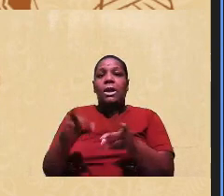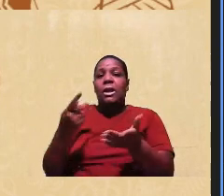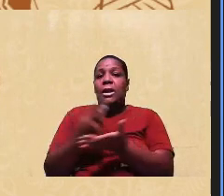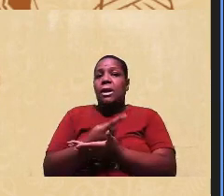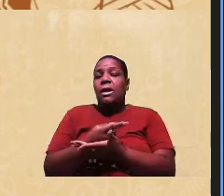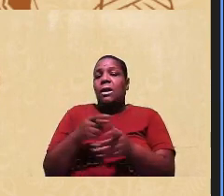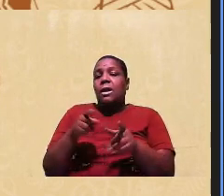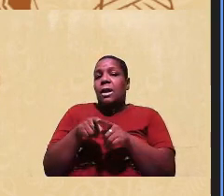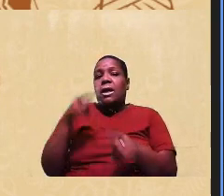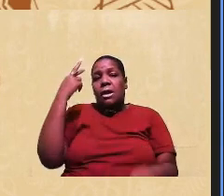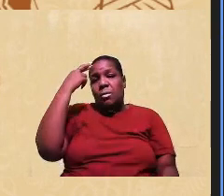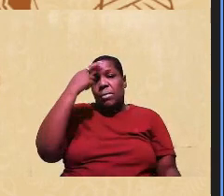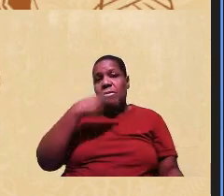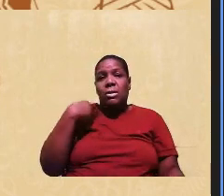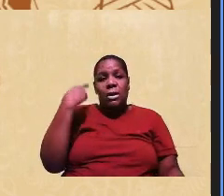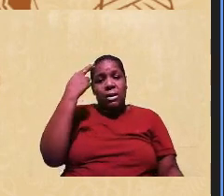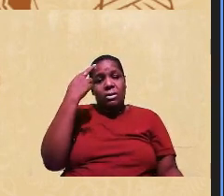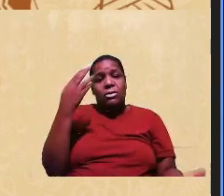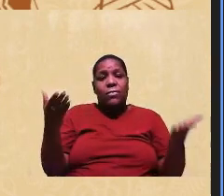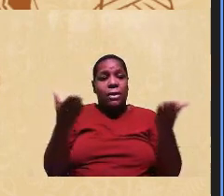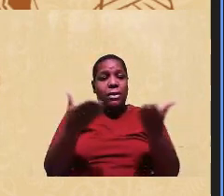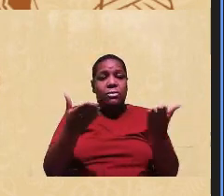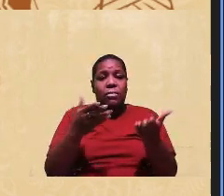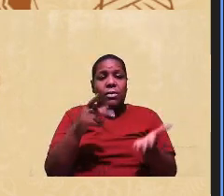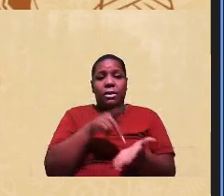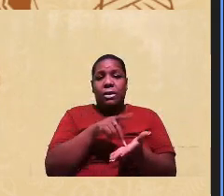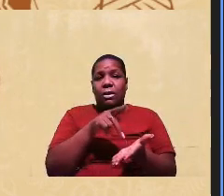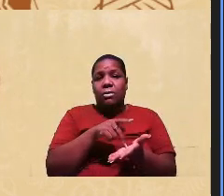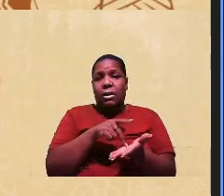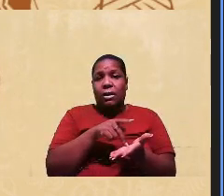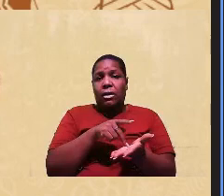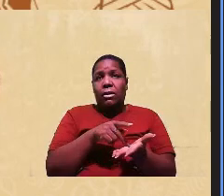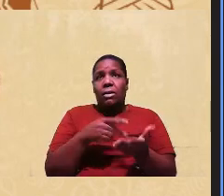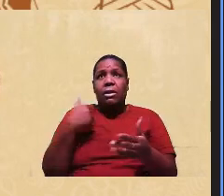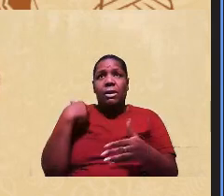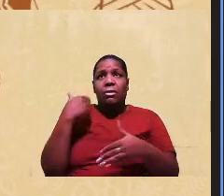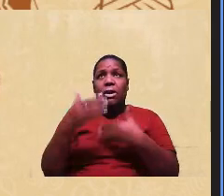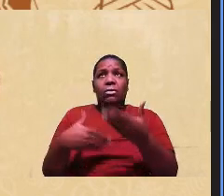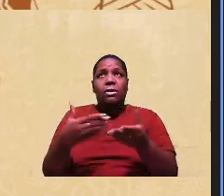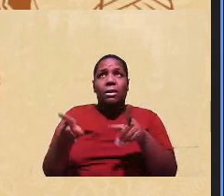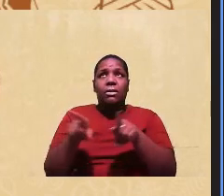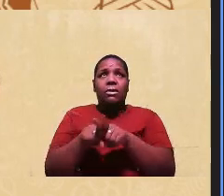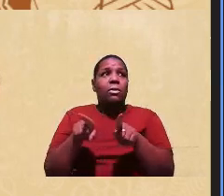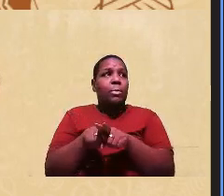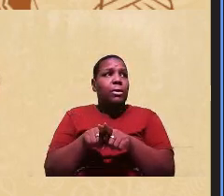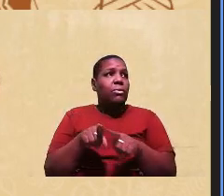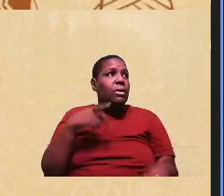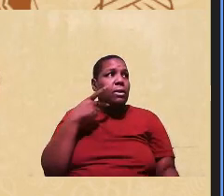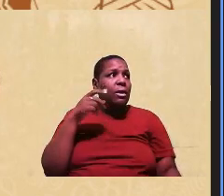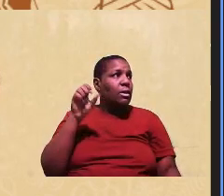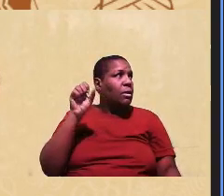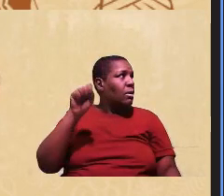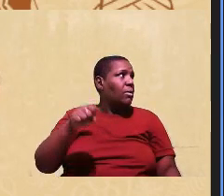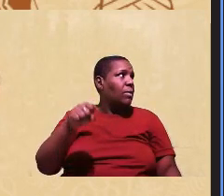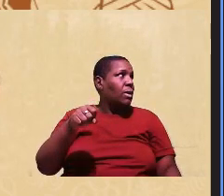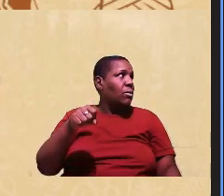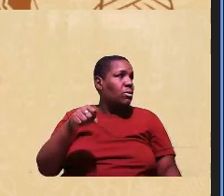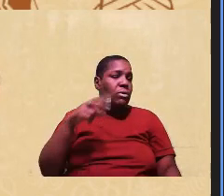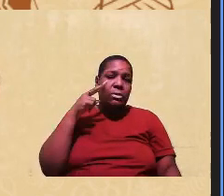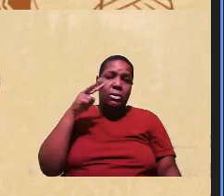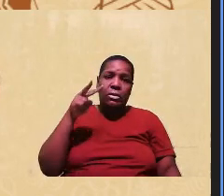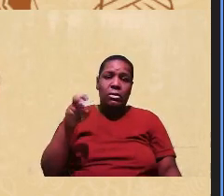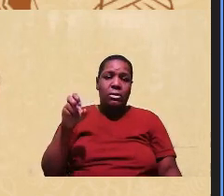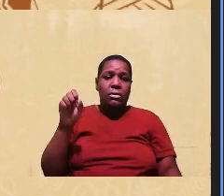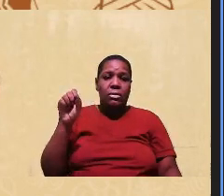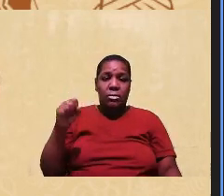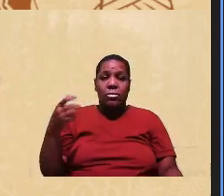as pessoas utilizam. Então, precisa compreender o processo. O processo, reitero, para finalizar, eu vou deixar para o debate, Eliane?